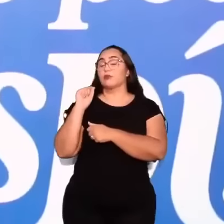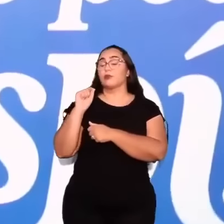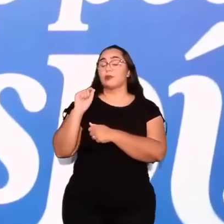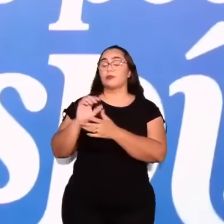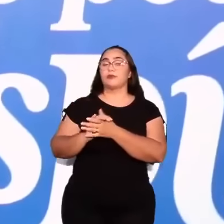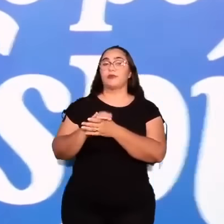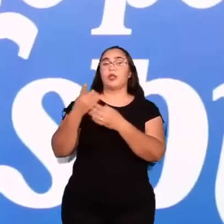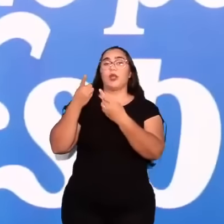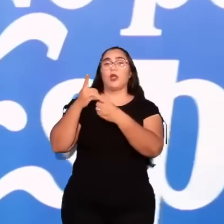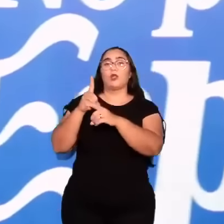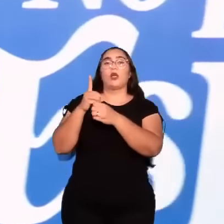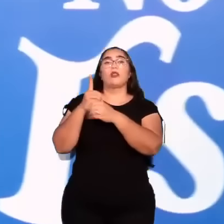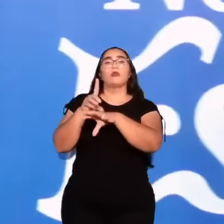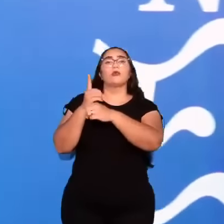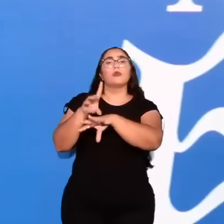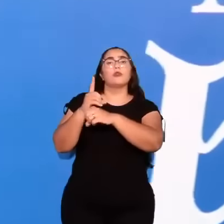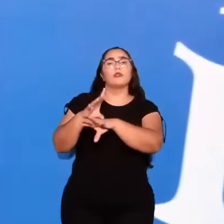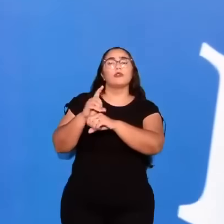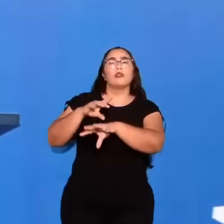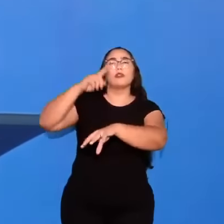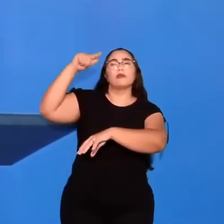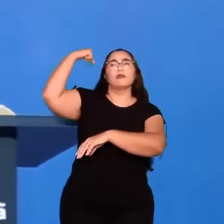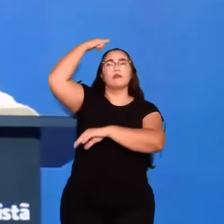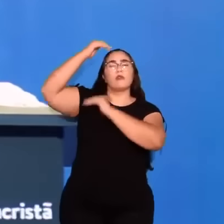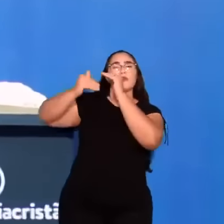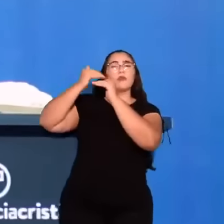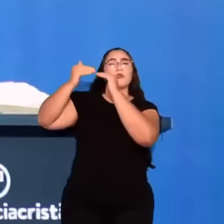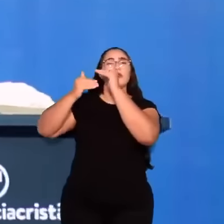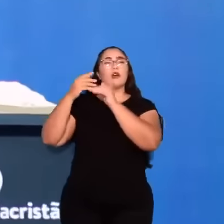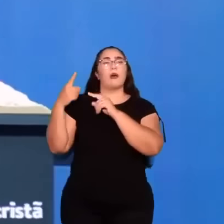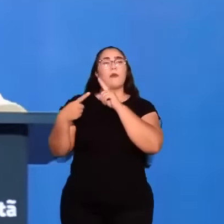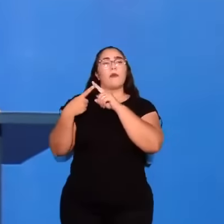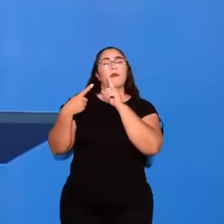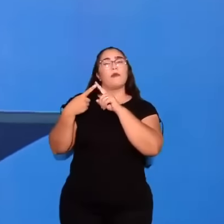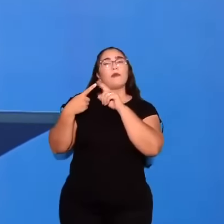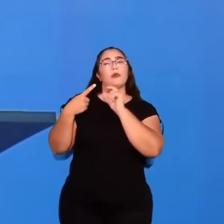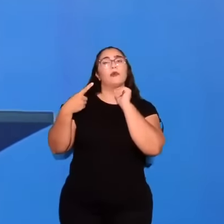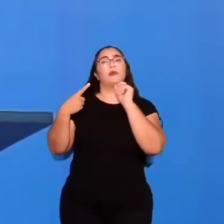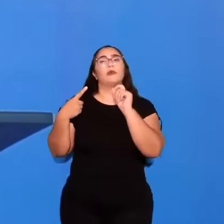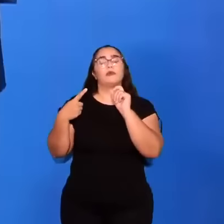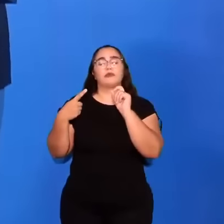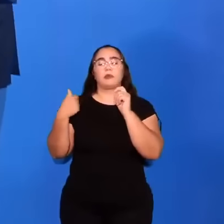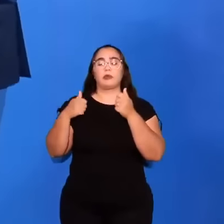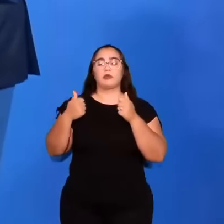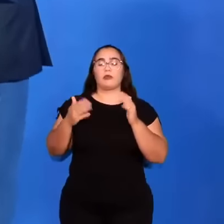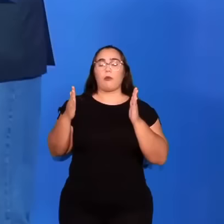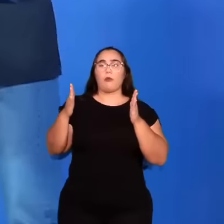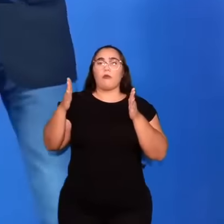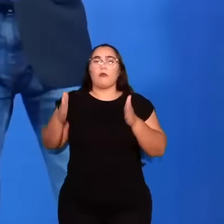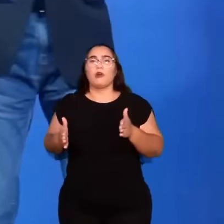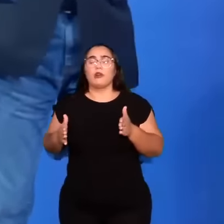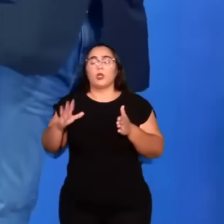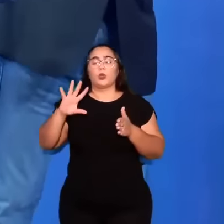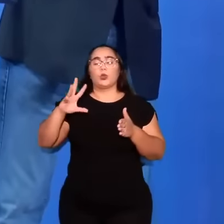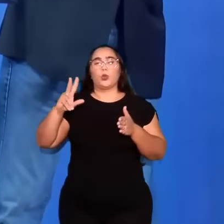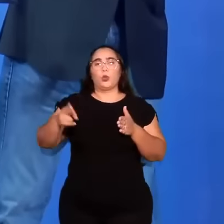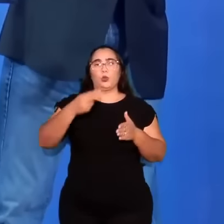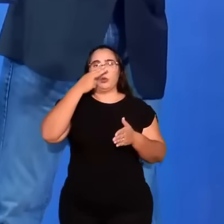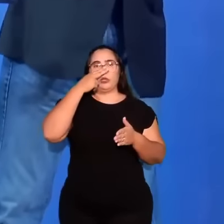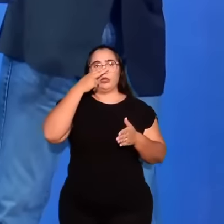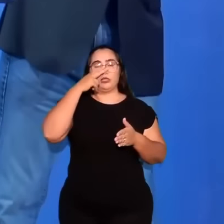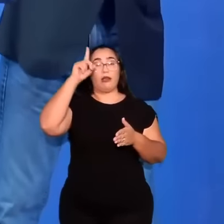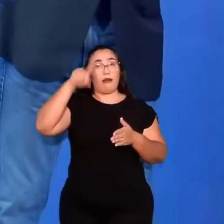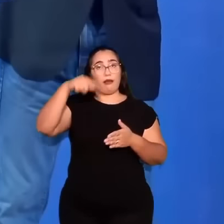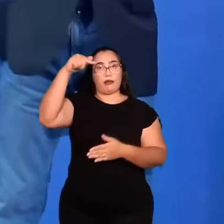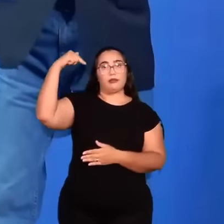A doutrina da santificação ensina dois pontos. Primeiro. A santificação posicional. Todo crente é santo.